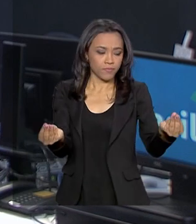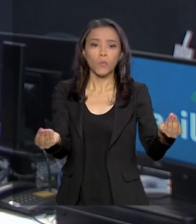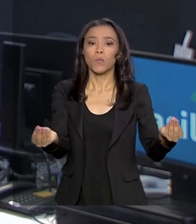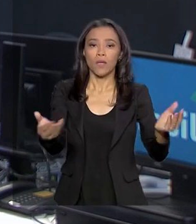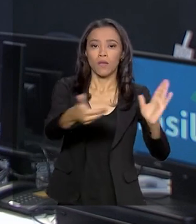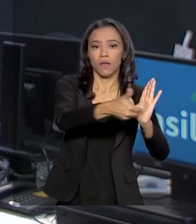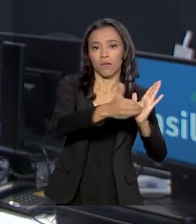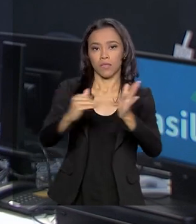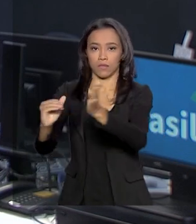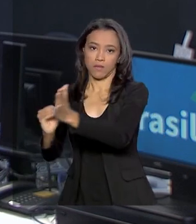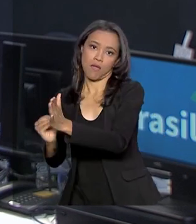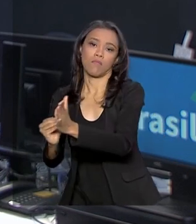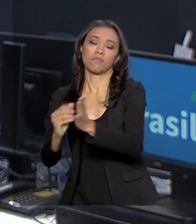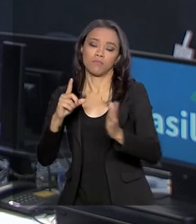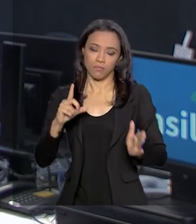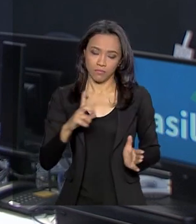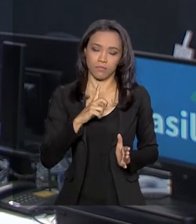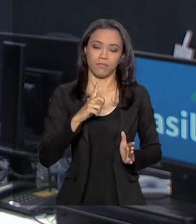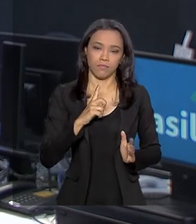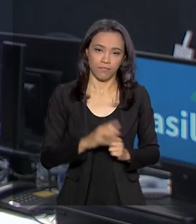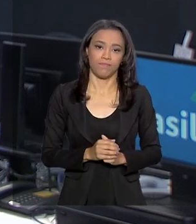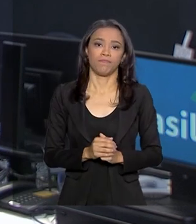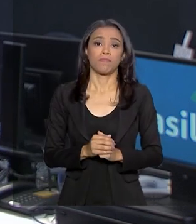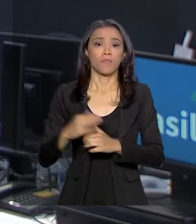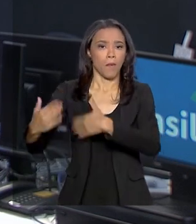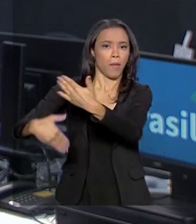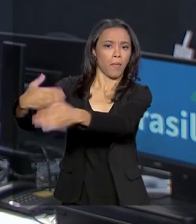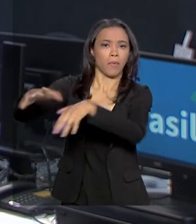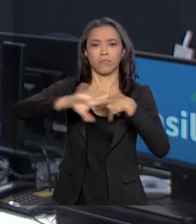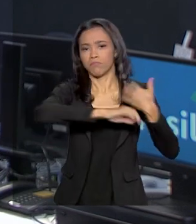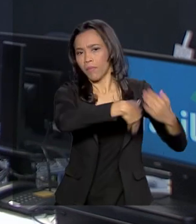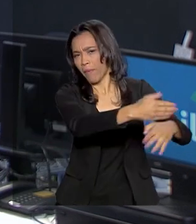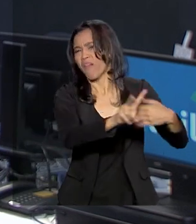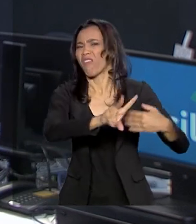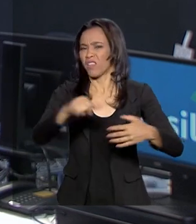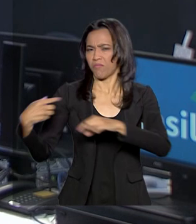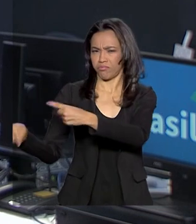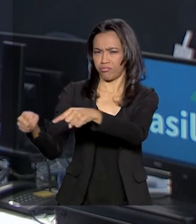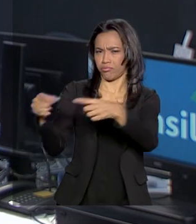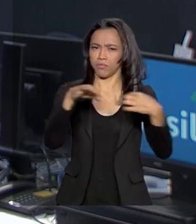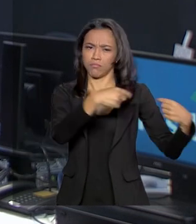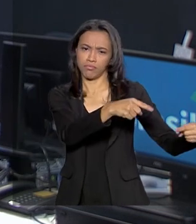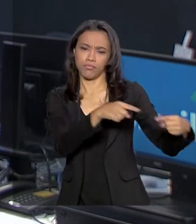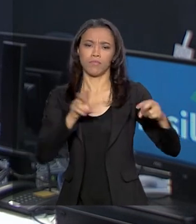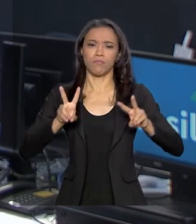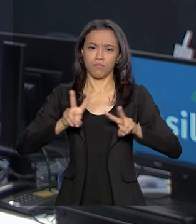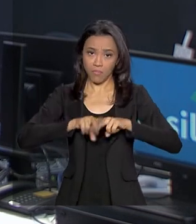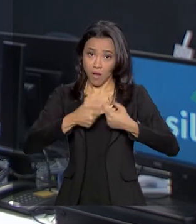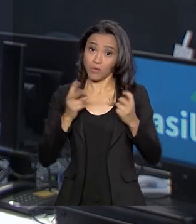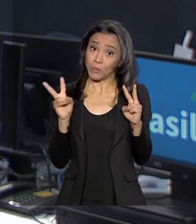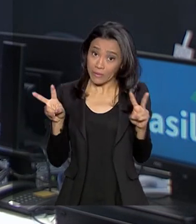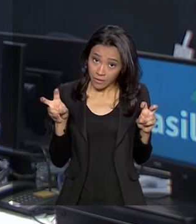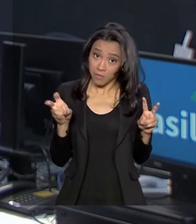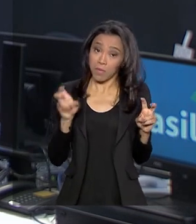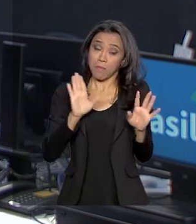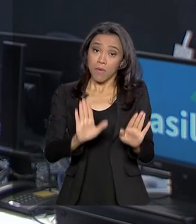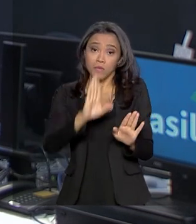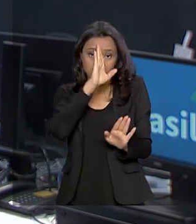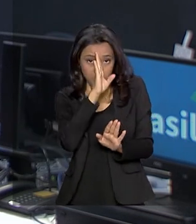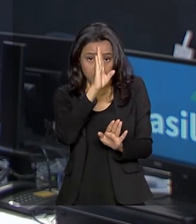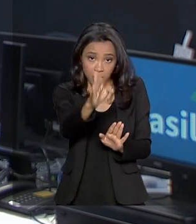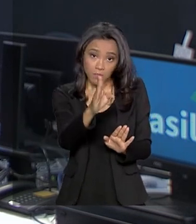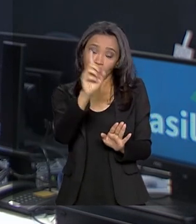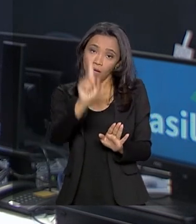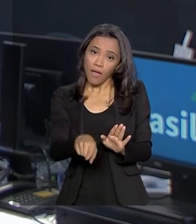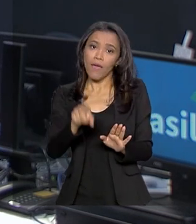finalizando o próprio projeto. Haverá, portanto, Renata, muita discussão em torno do tema, mas os principais eixos são a